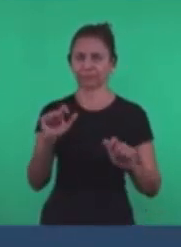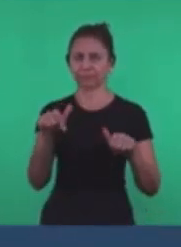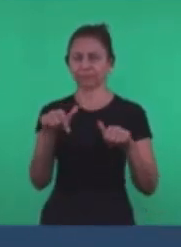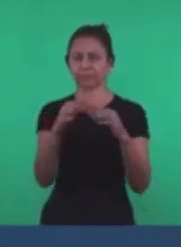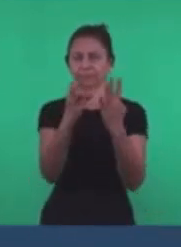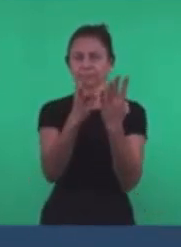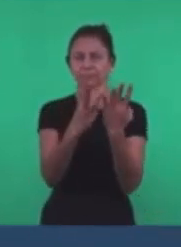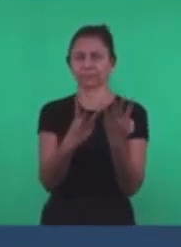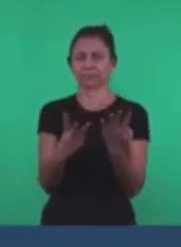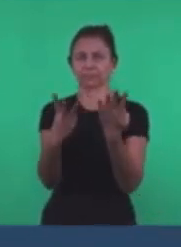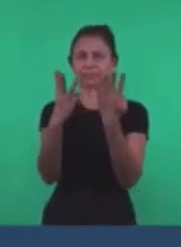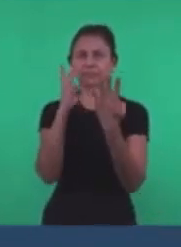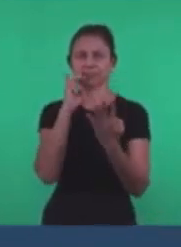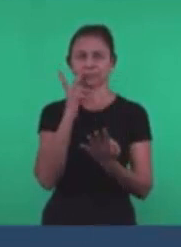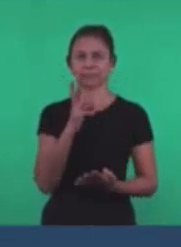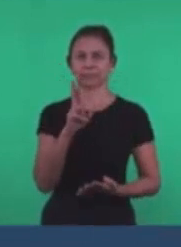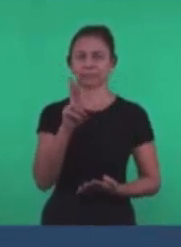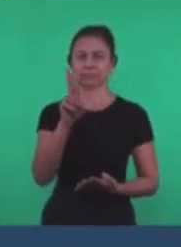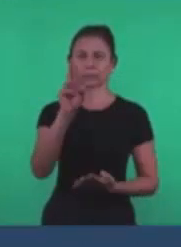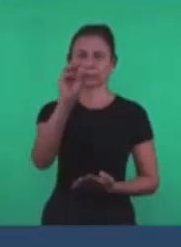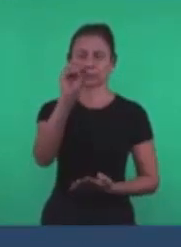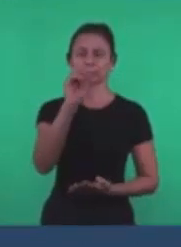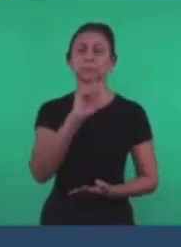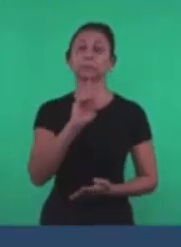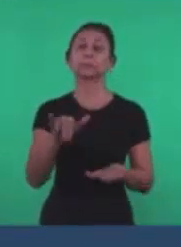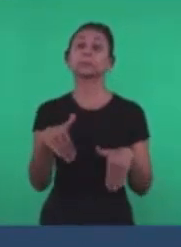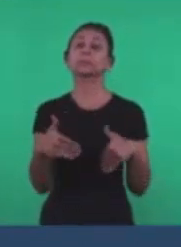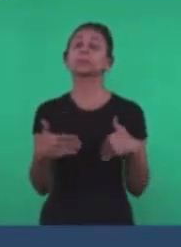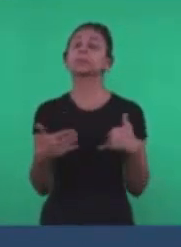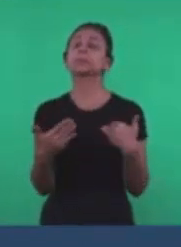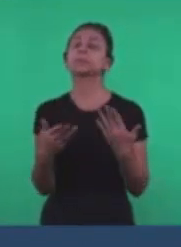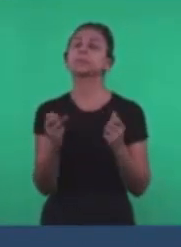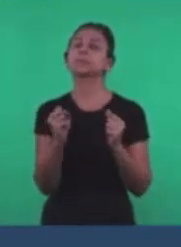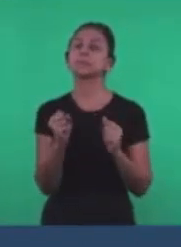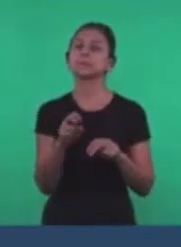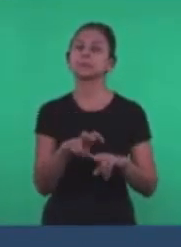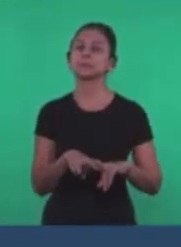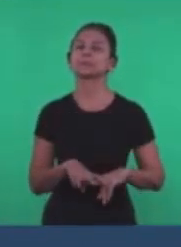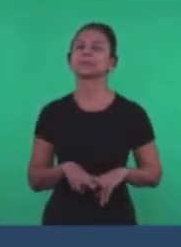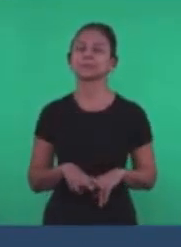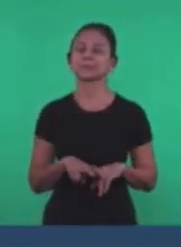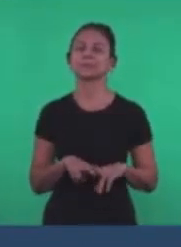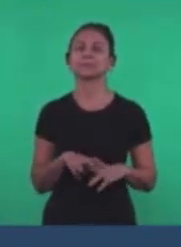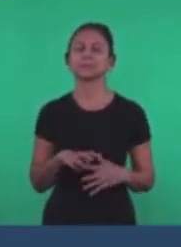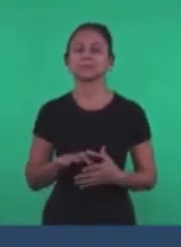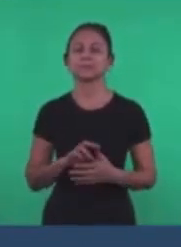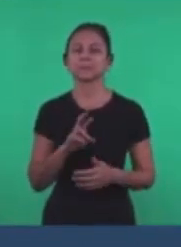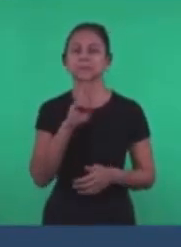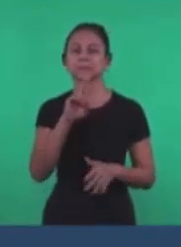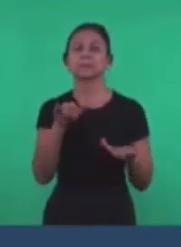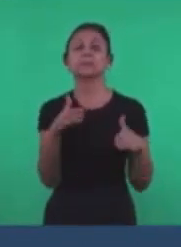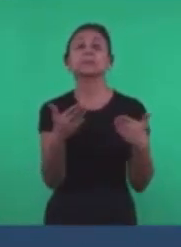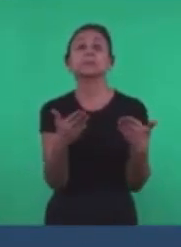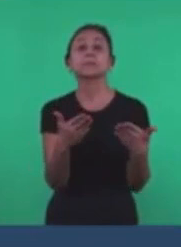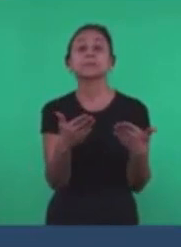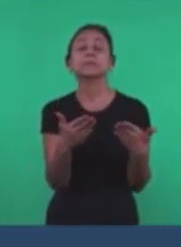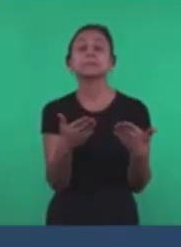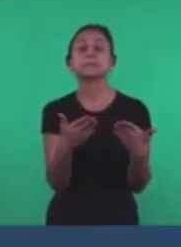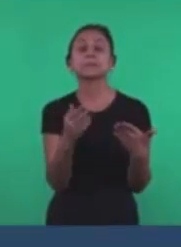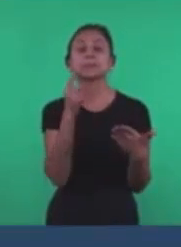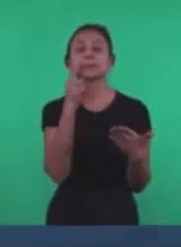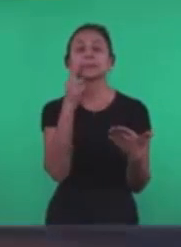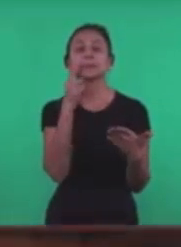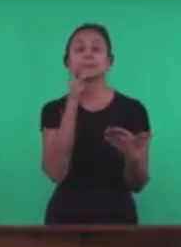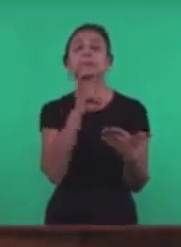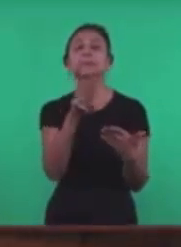Amém Lemos Agora qual é a resposta Os irmãos podem sentar Agora Qual é a resposta Da pergunta Vamos ver